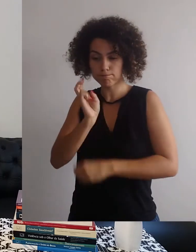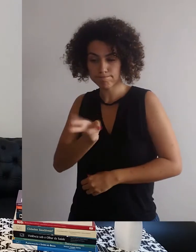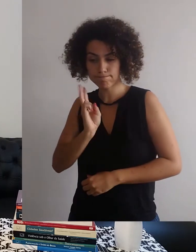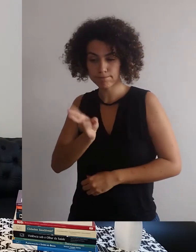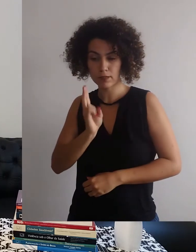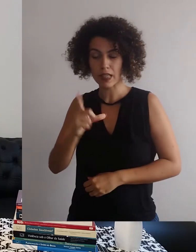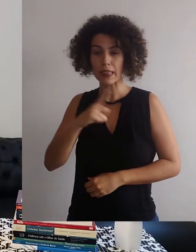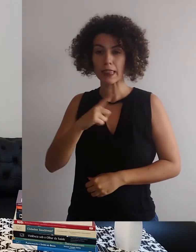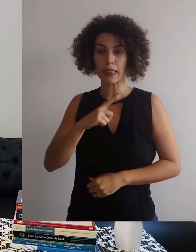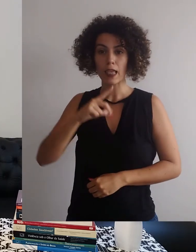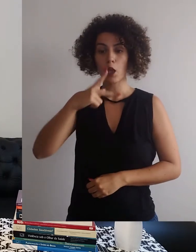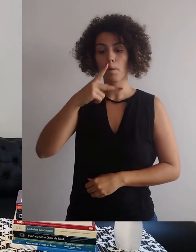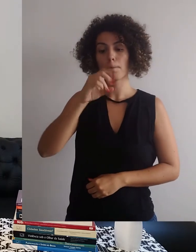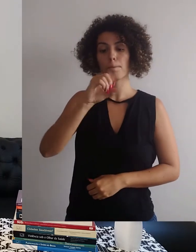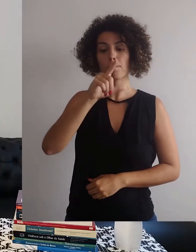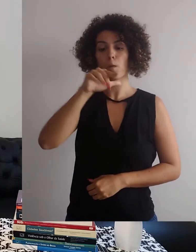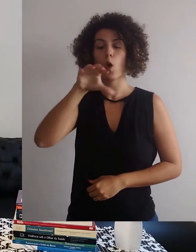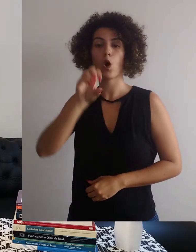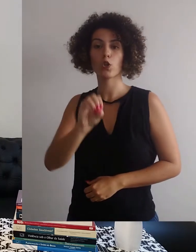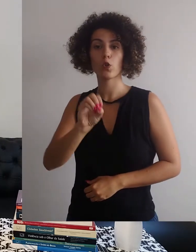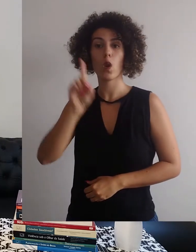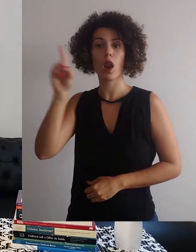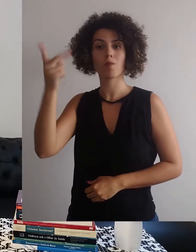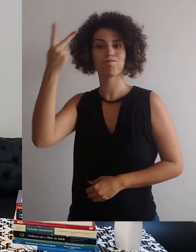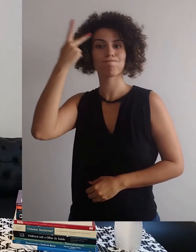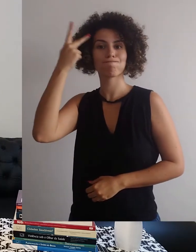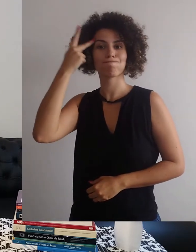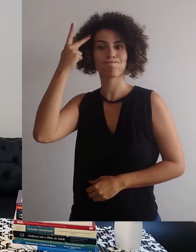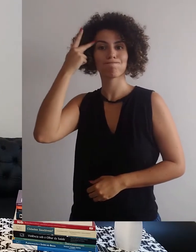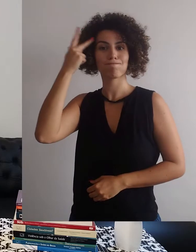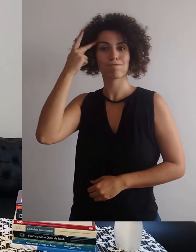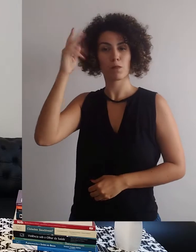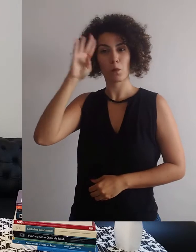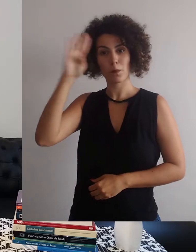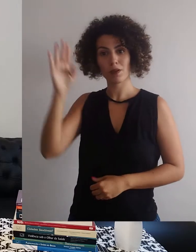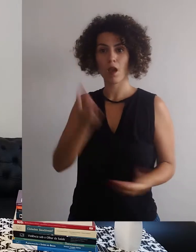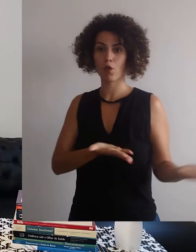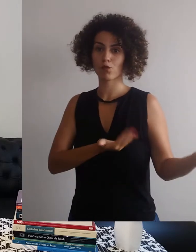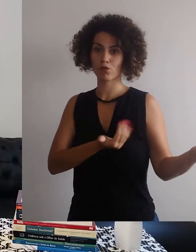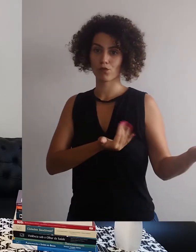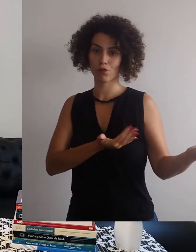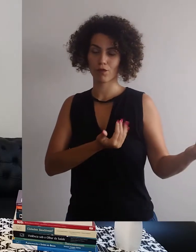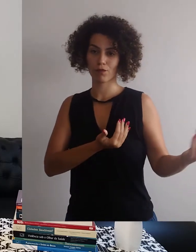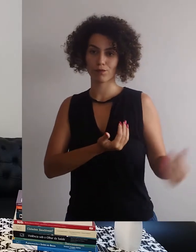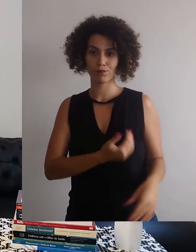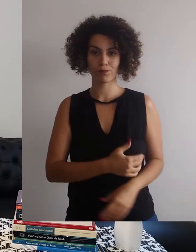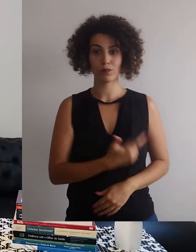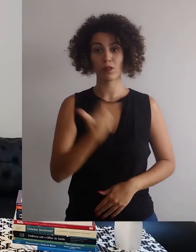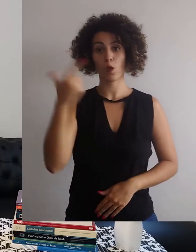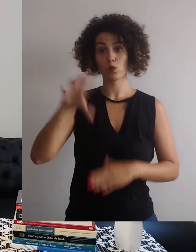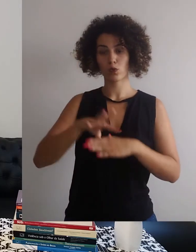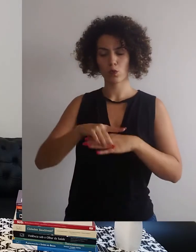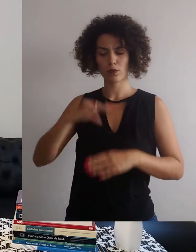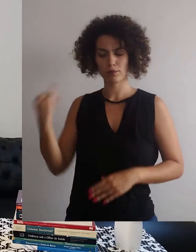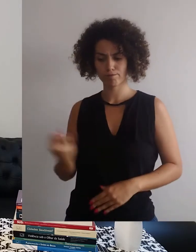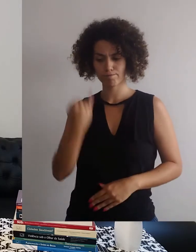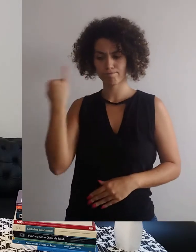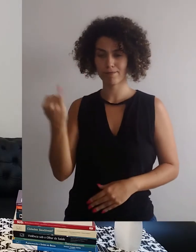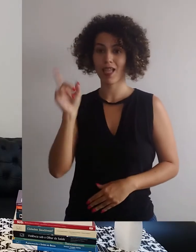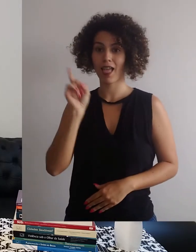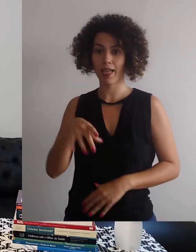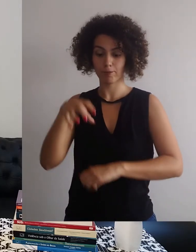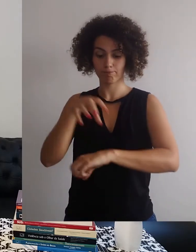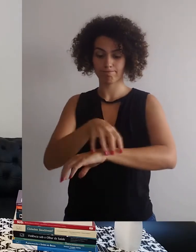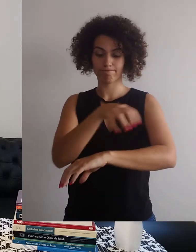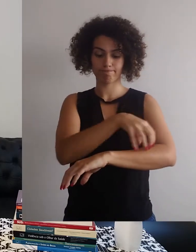grande surto de poliomielite, principalmente em São Paulo, que afetava principalmente os adolescentes. Outra doença importante nessa